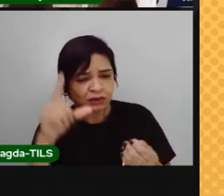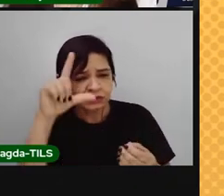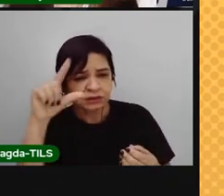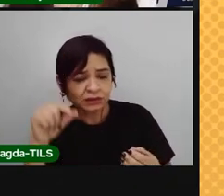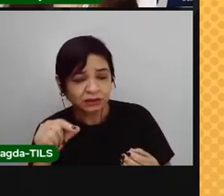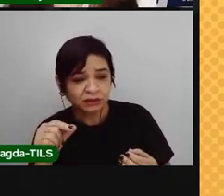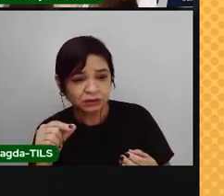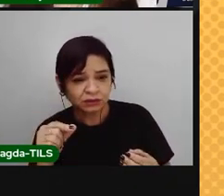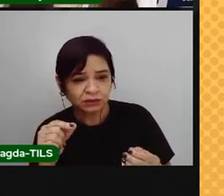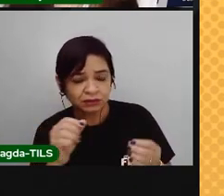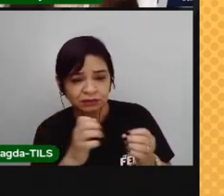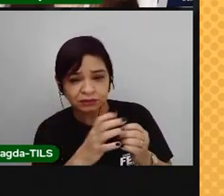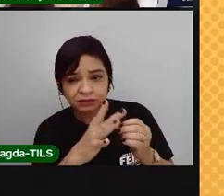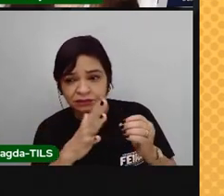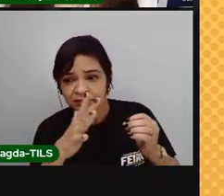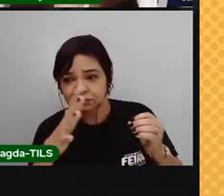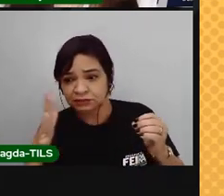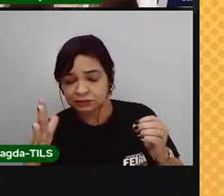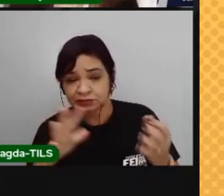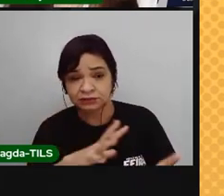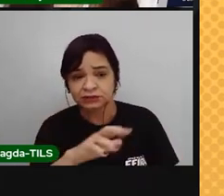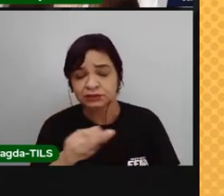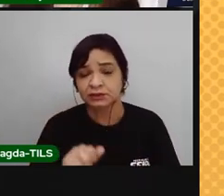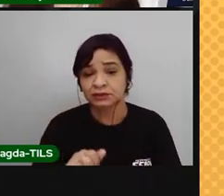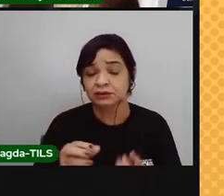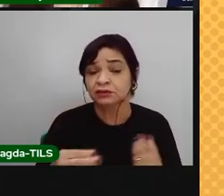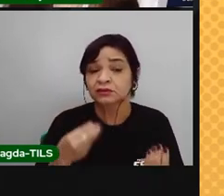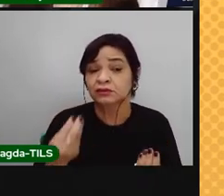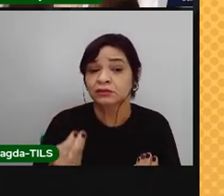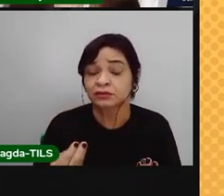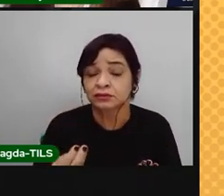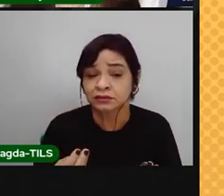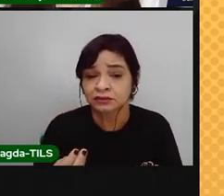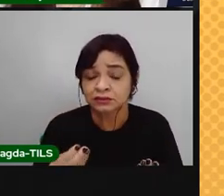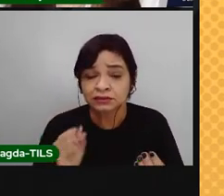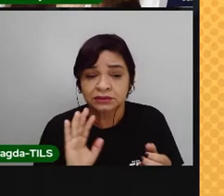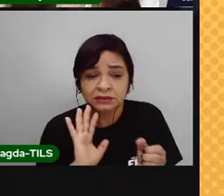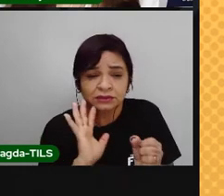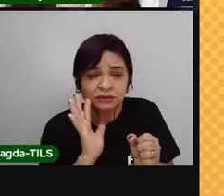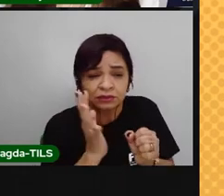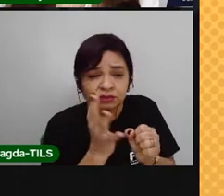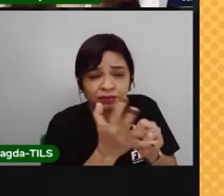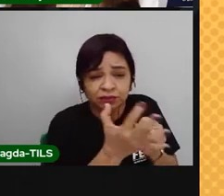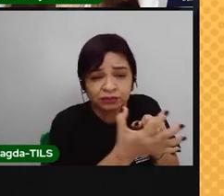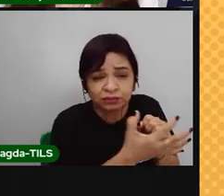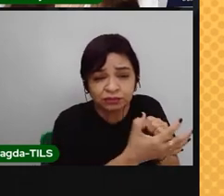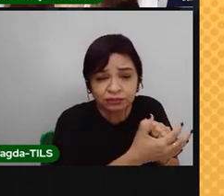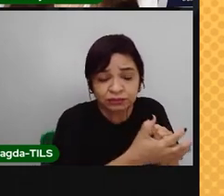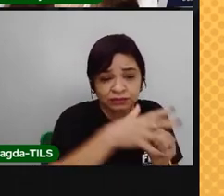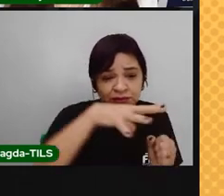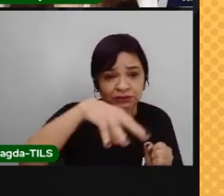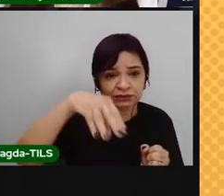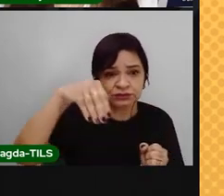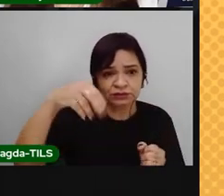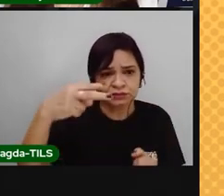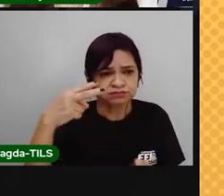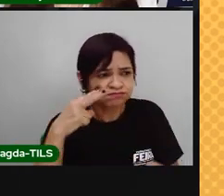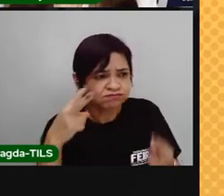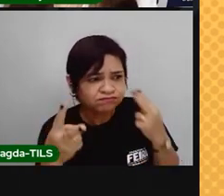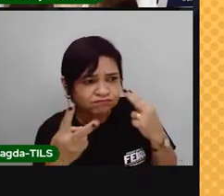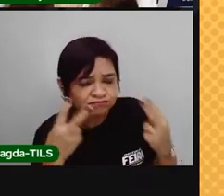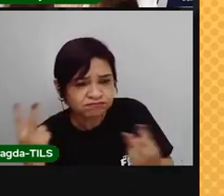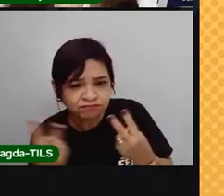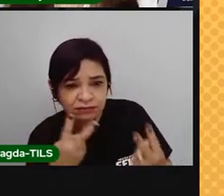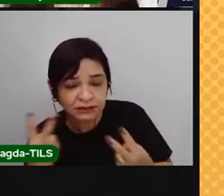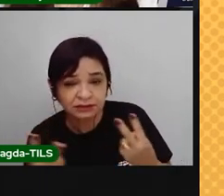não está voltada para a Terra, é como se a lua ficasse totalmente escura para nós. Esta fase é